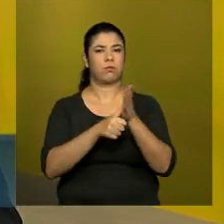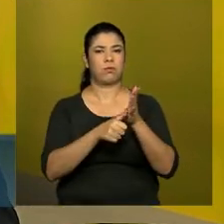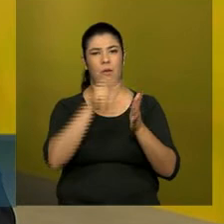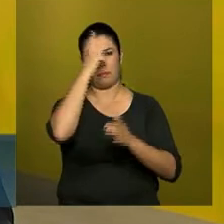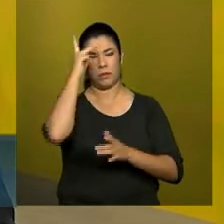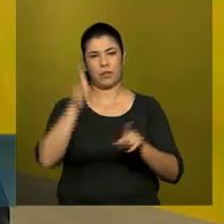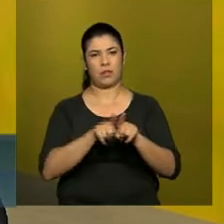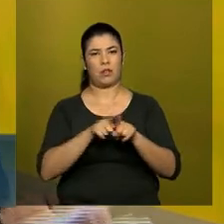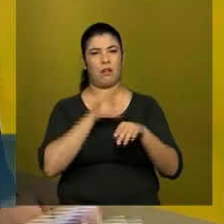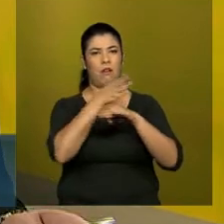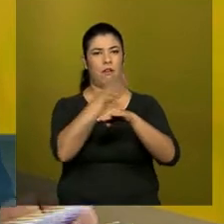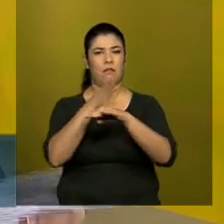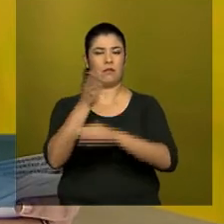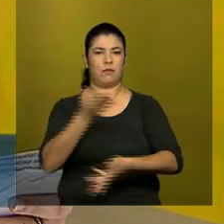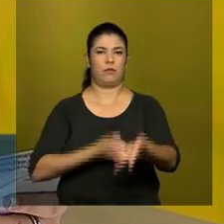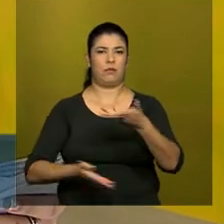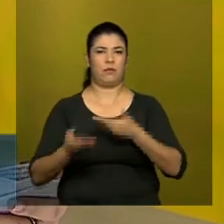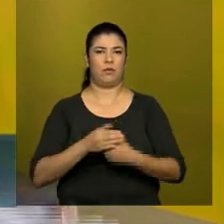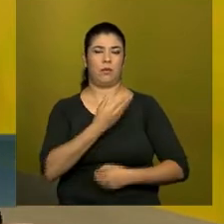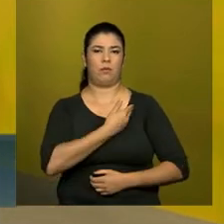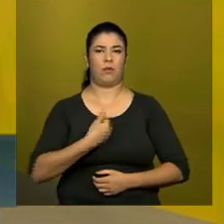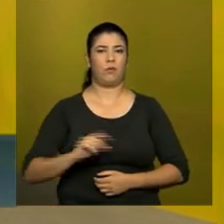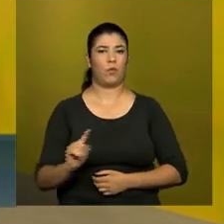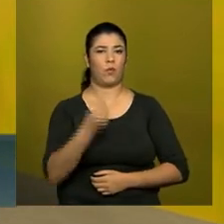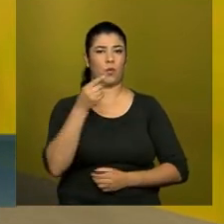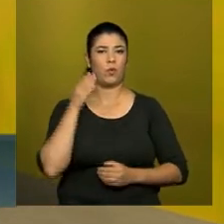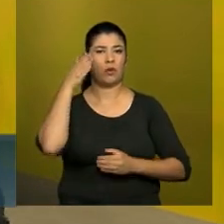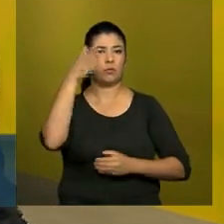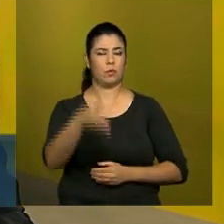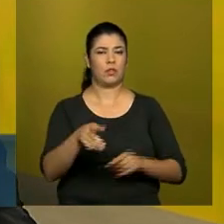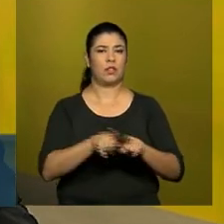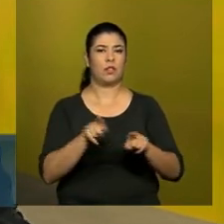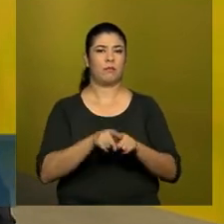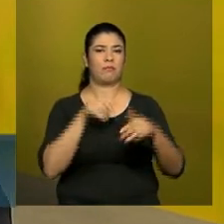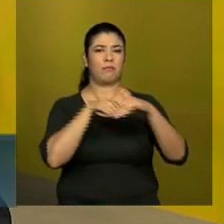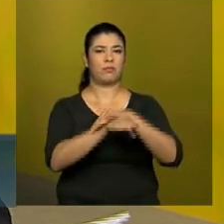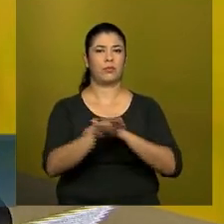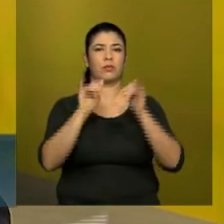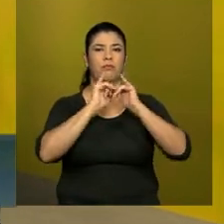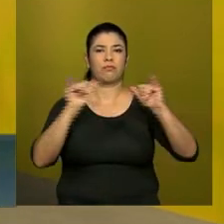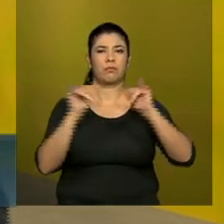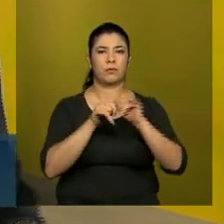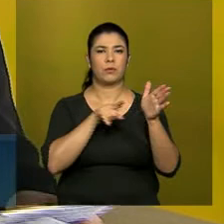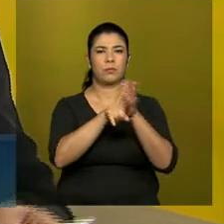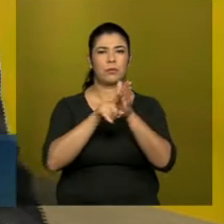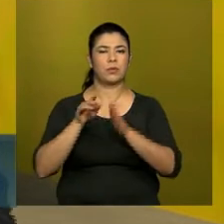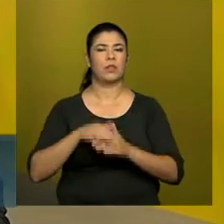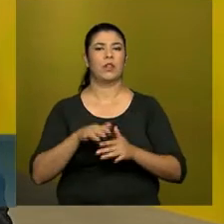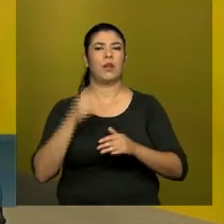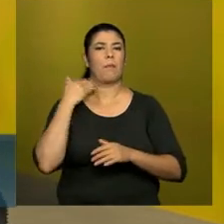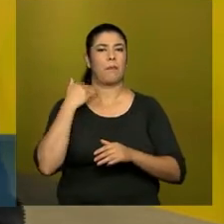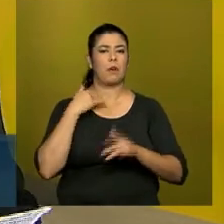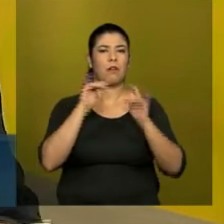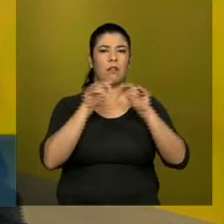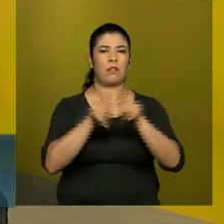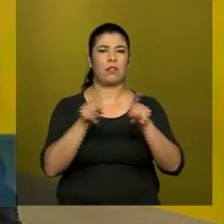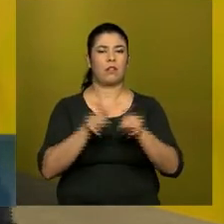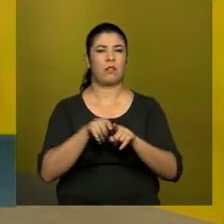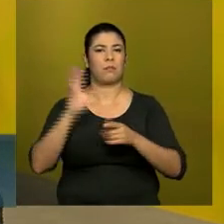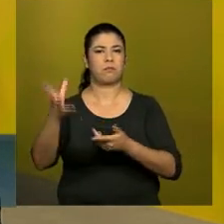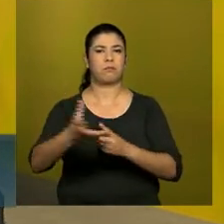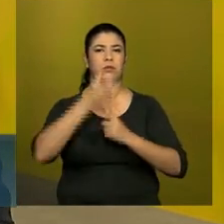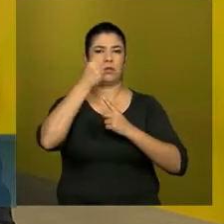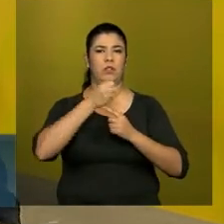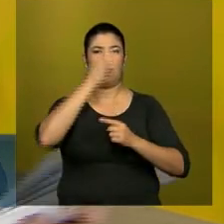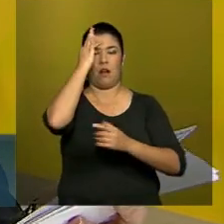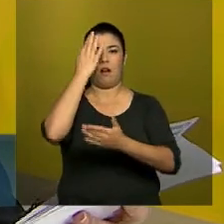acesso aos serviços públicos em um só lugar, guardar informações dos cidadãos para a consulta e resgatar a fé na palavra do